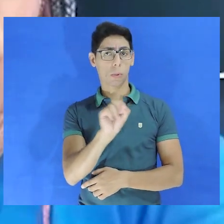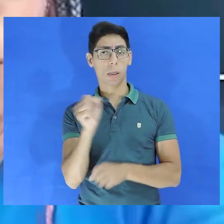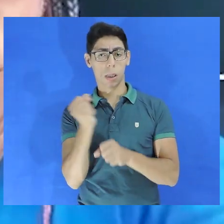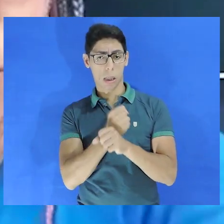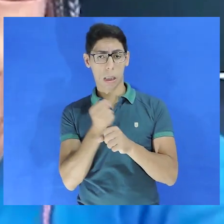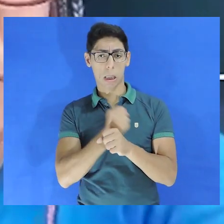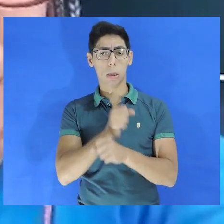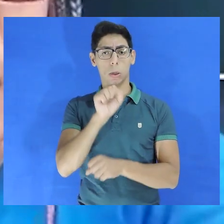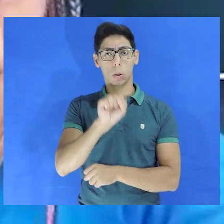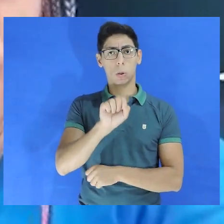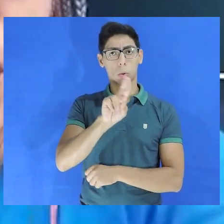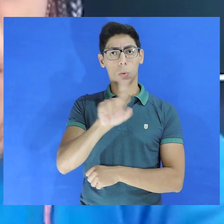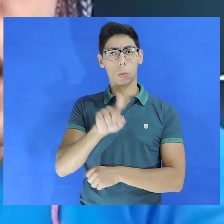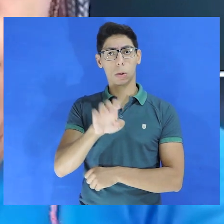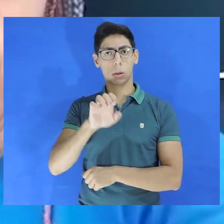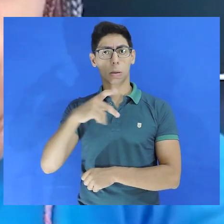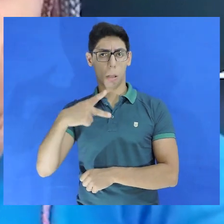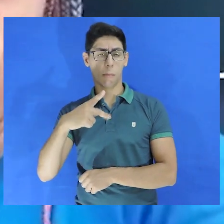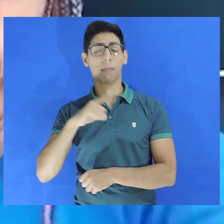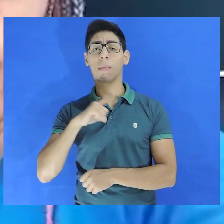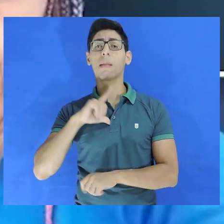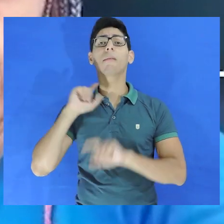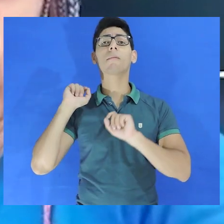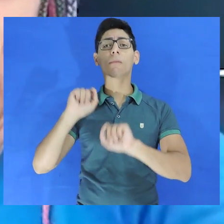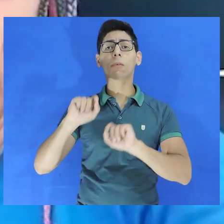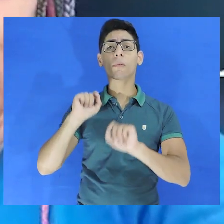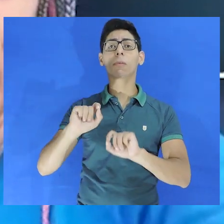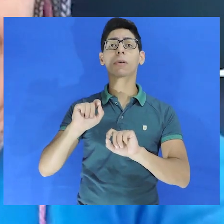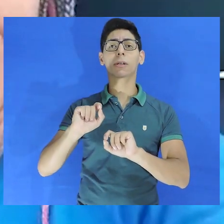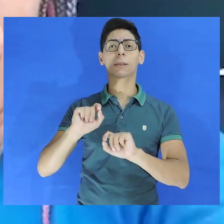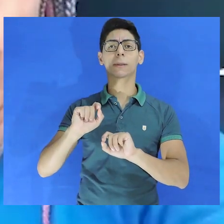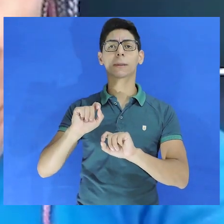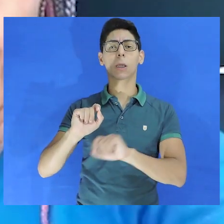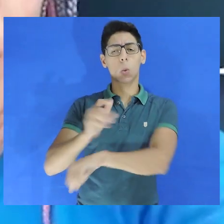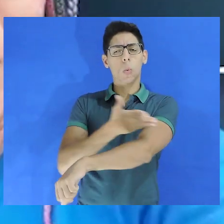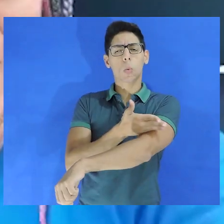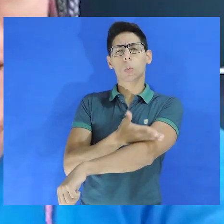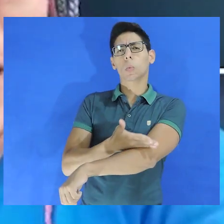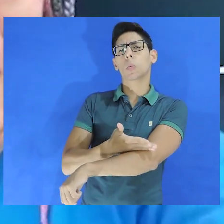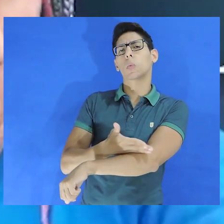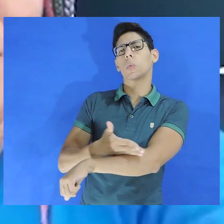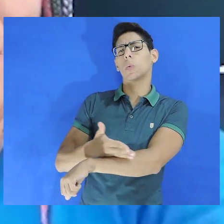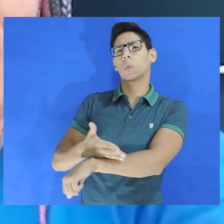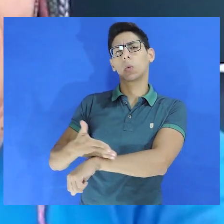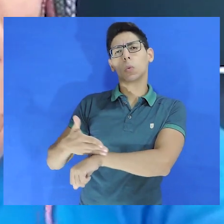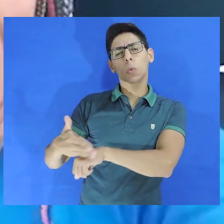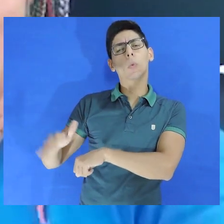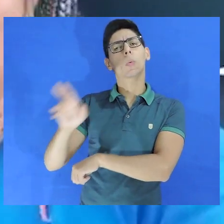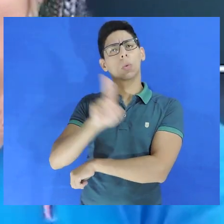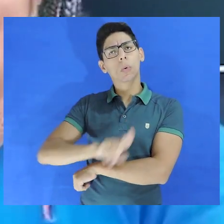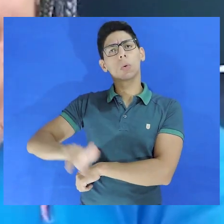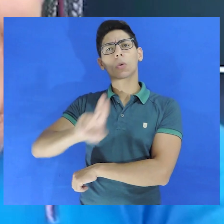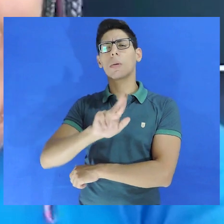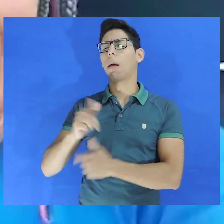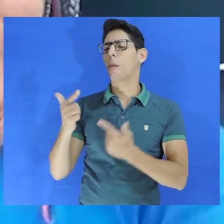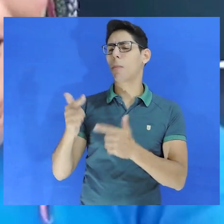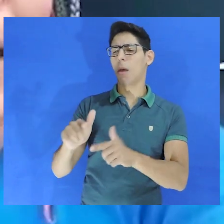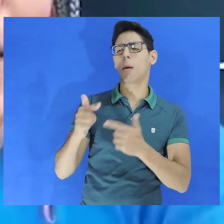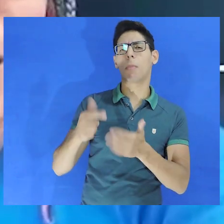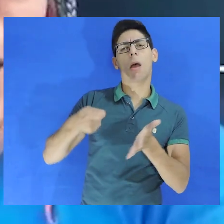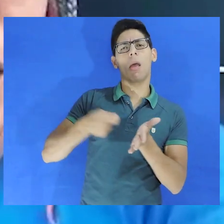anos de SUSEP, onde houve um tratamento impregnado em cima da